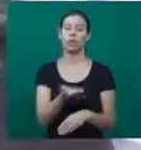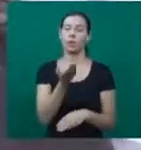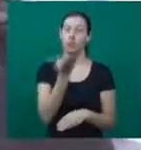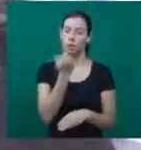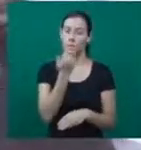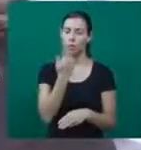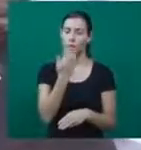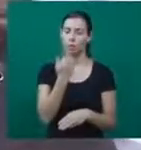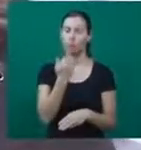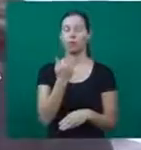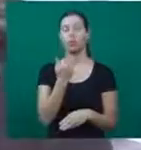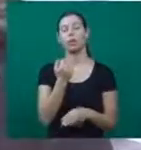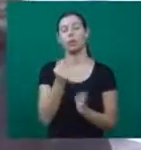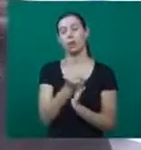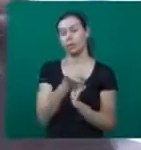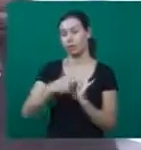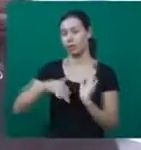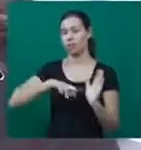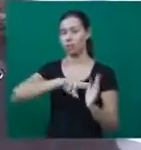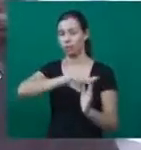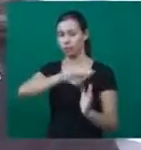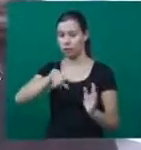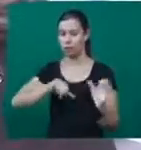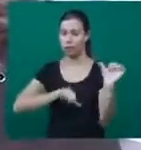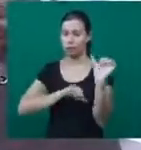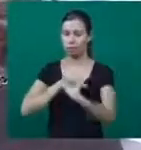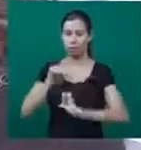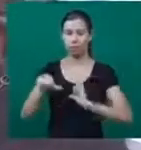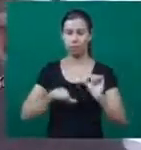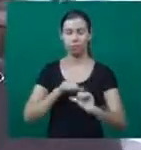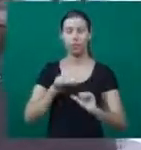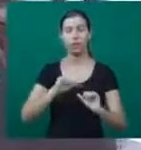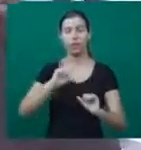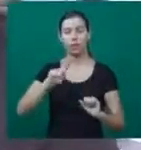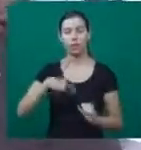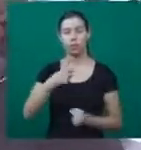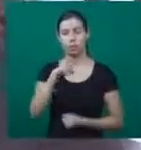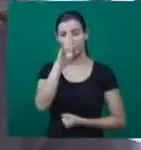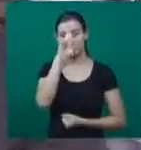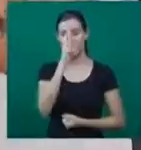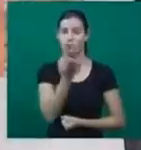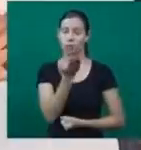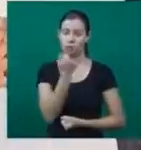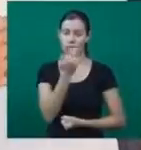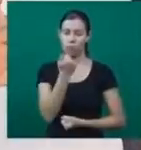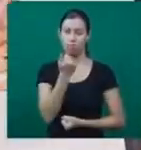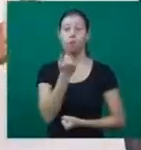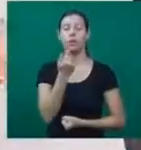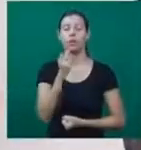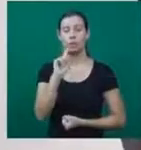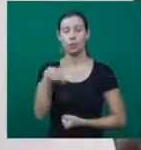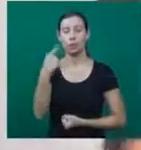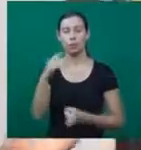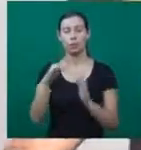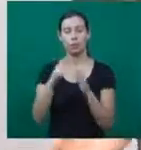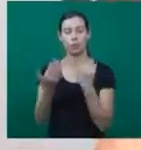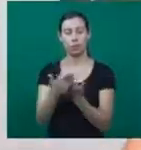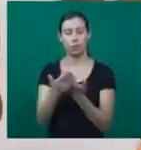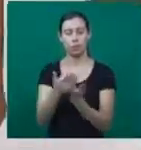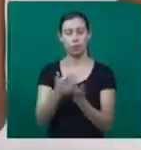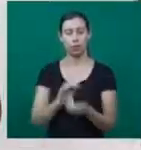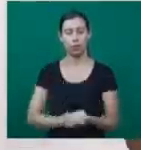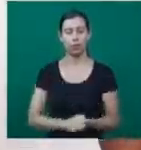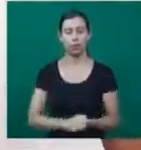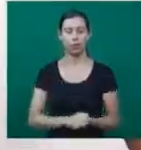as atividades rotativas e depois ela tem o almoço e vai para a escola. Com apenas 8 anos, Ana